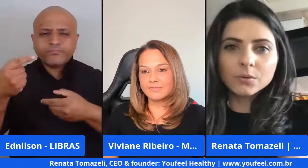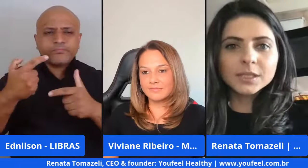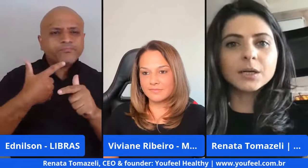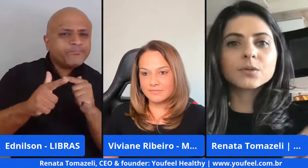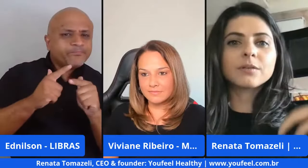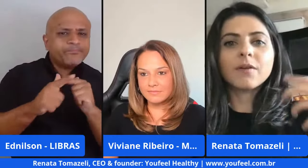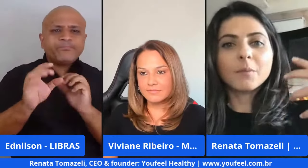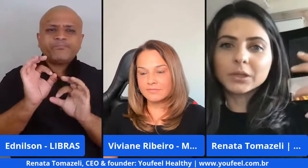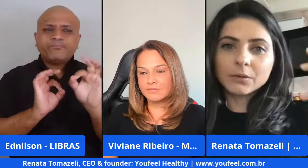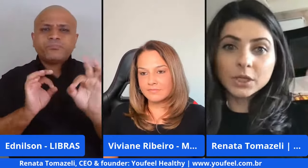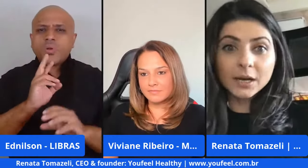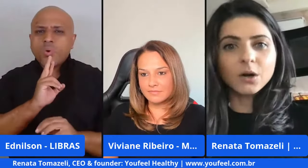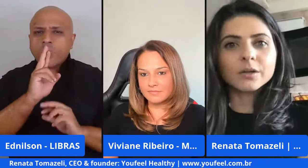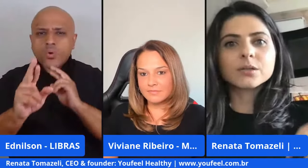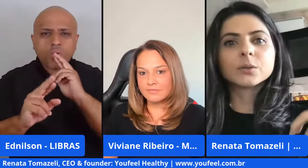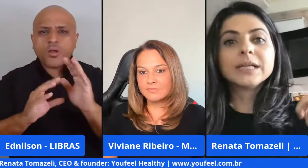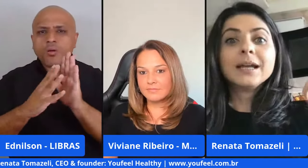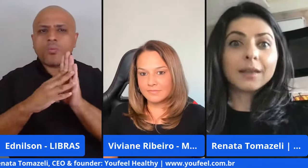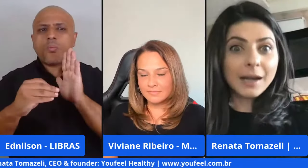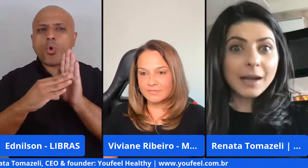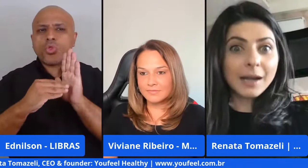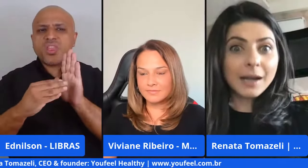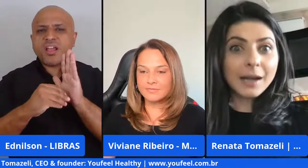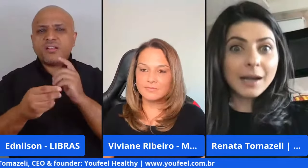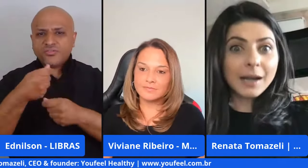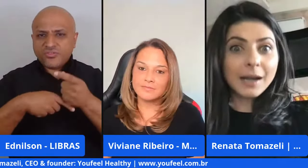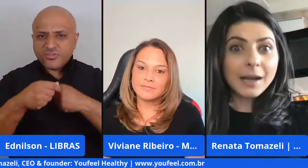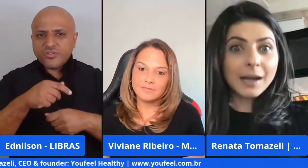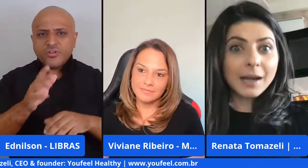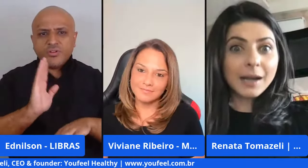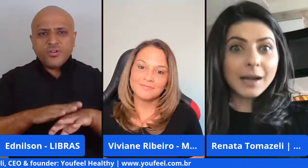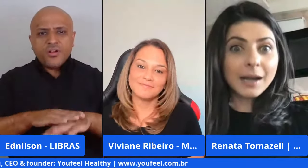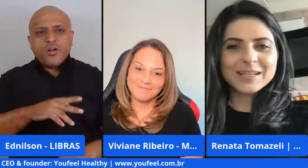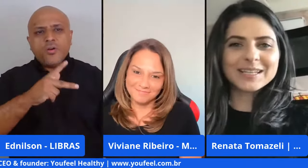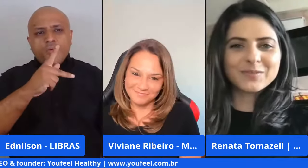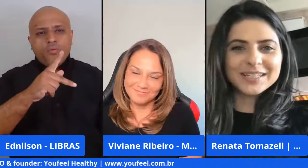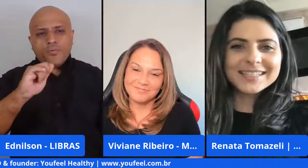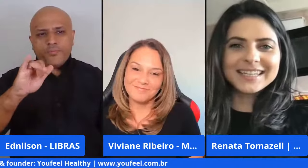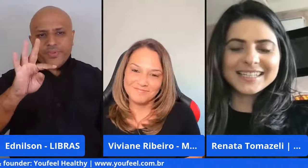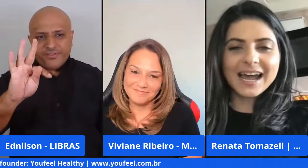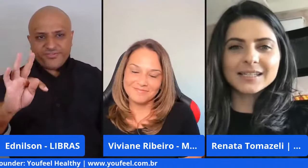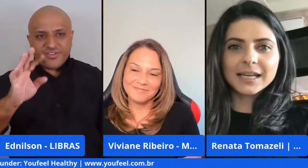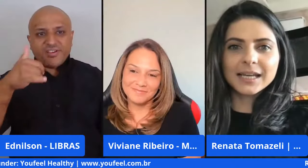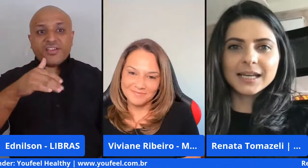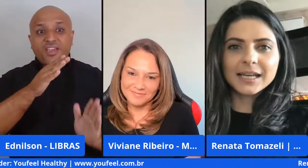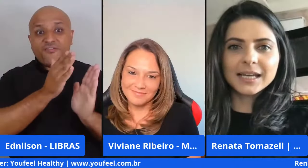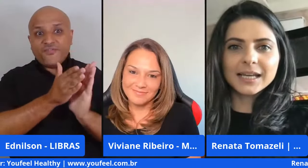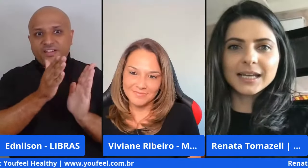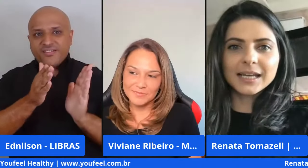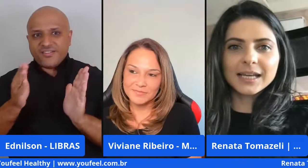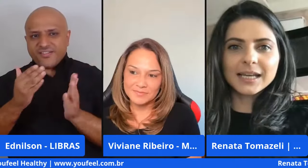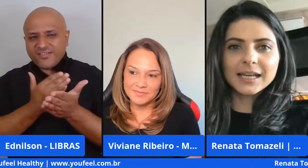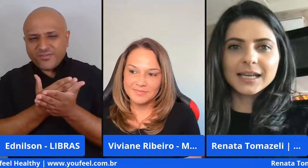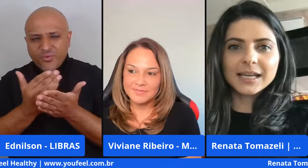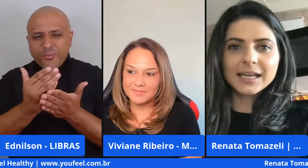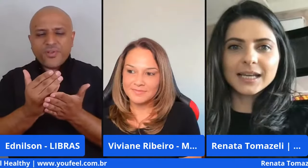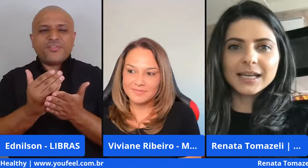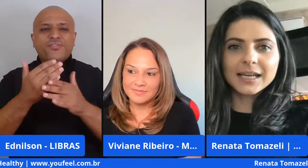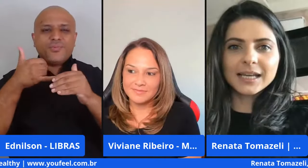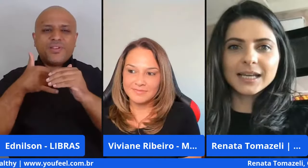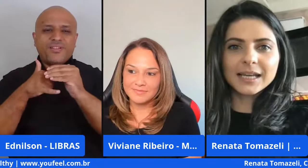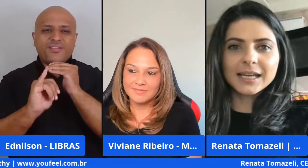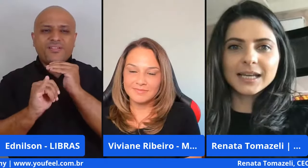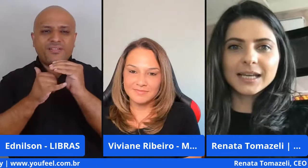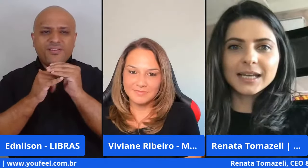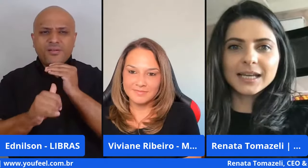construir a solução desenvolver um modelo de negócio treinar o pitch né que são as fases iniciais aí da startup participei dessa